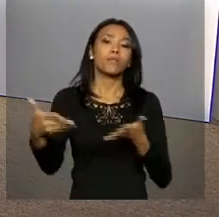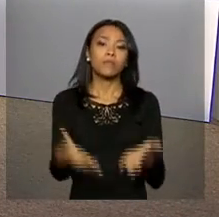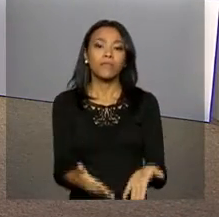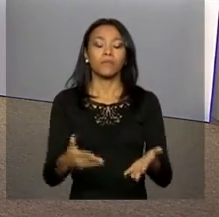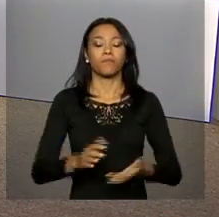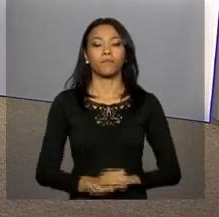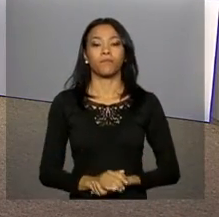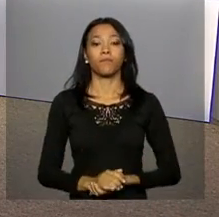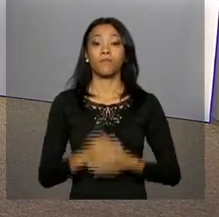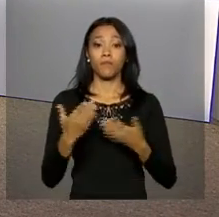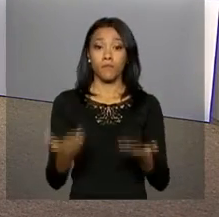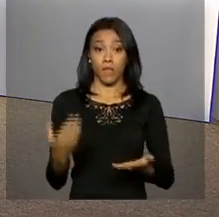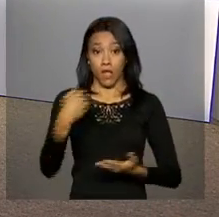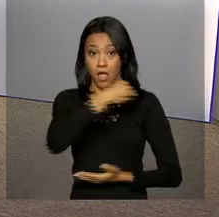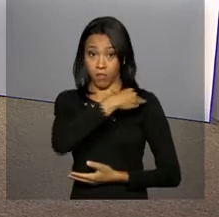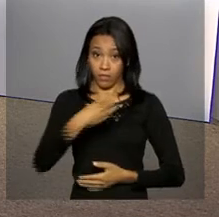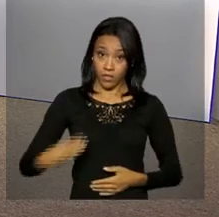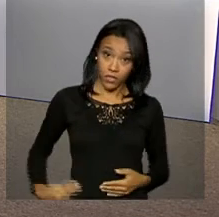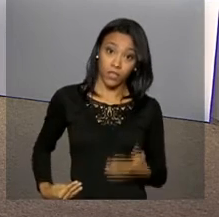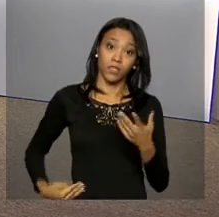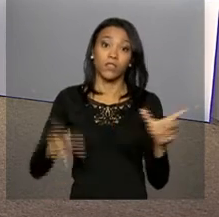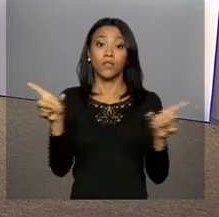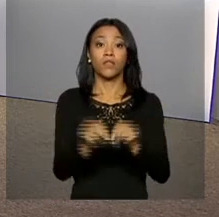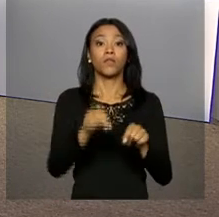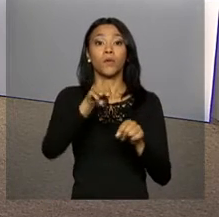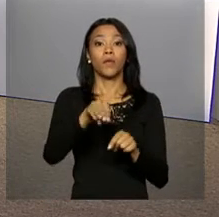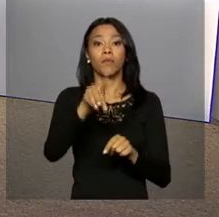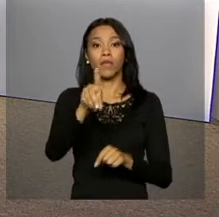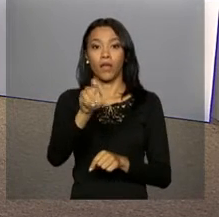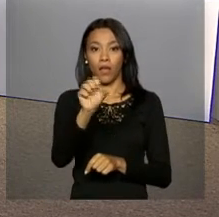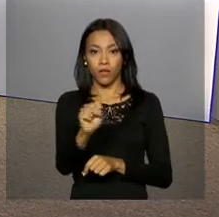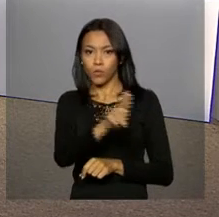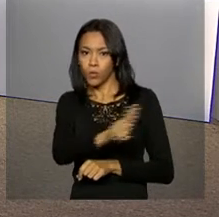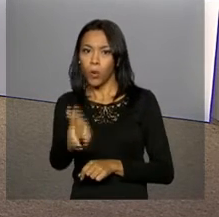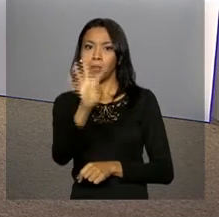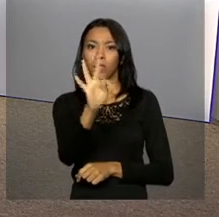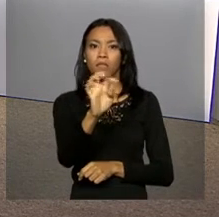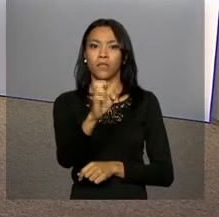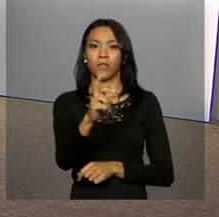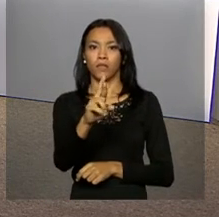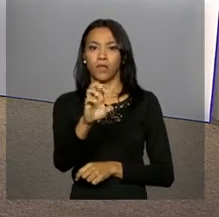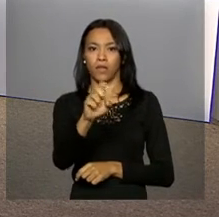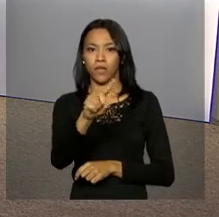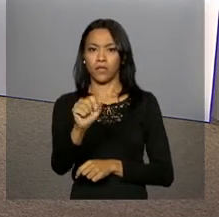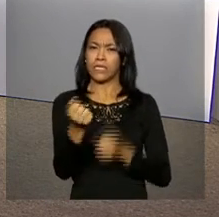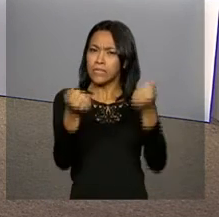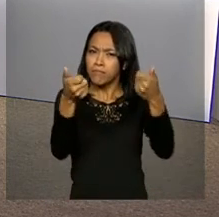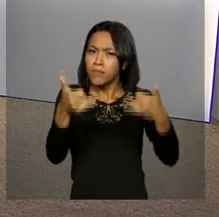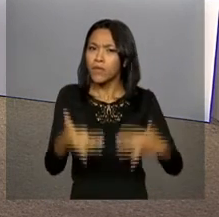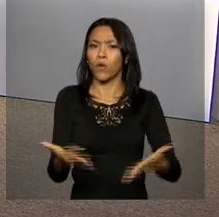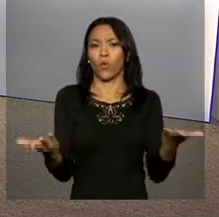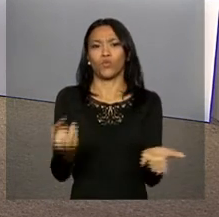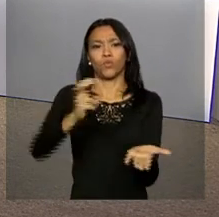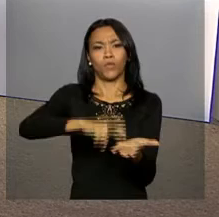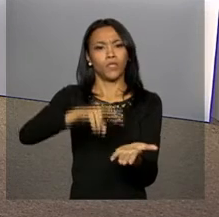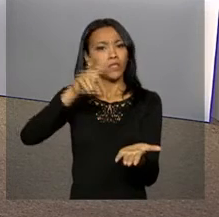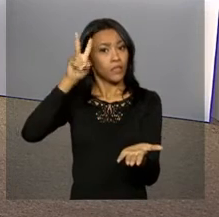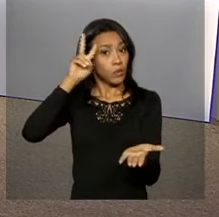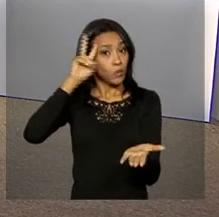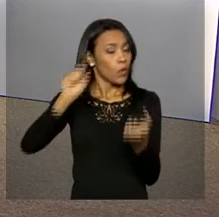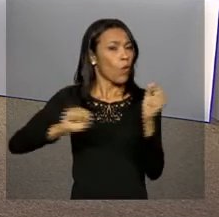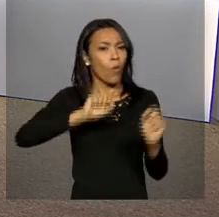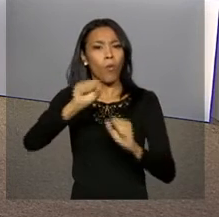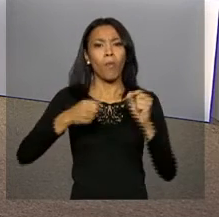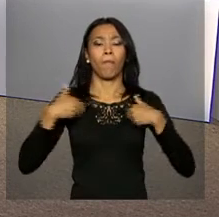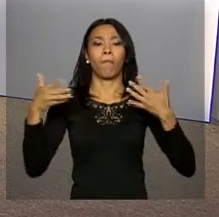vivo. A ministra do Desenvolvimento Social e Combate à Fome, Tereza Campello, explicou na manhã desta segunda-feira como tem sido a